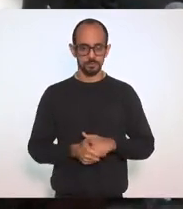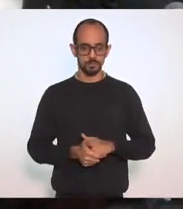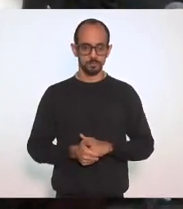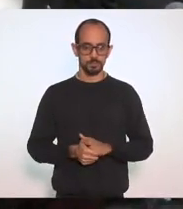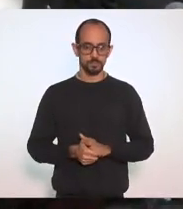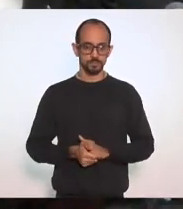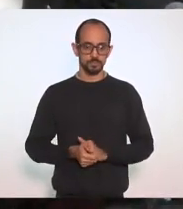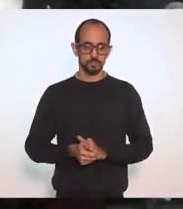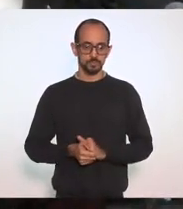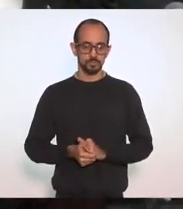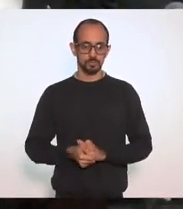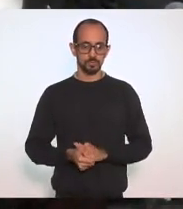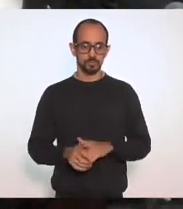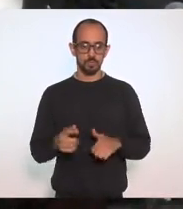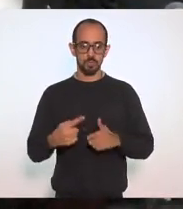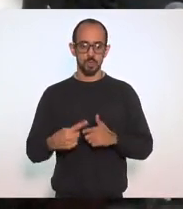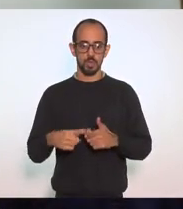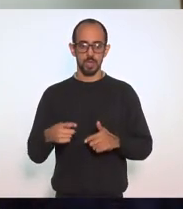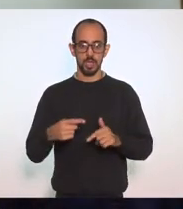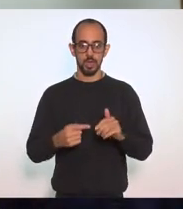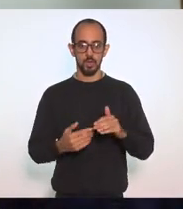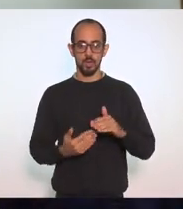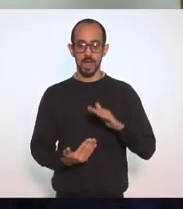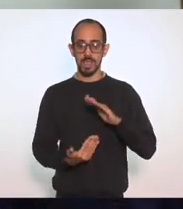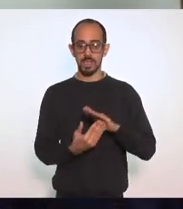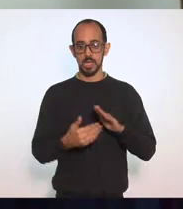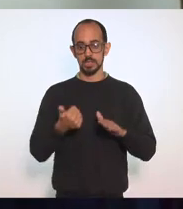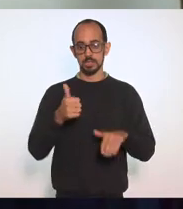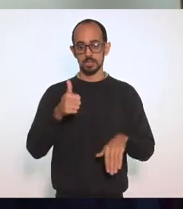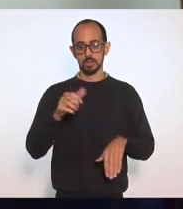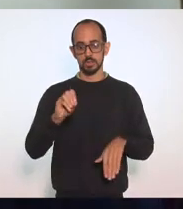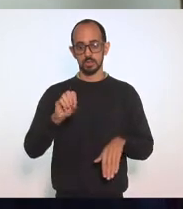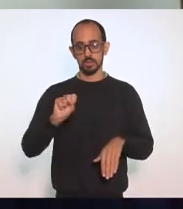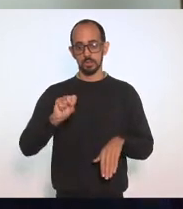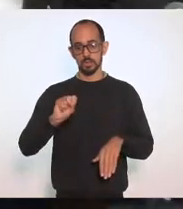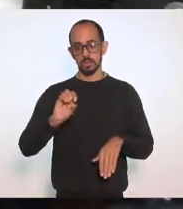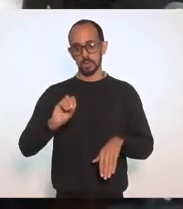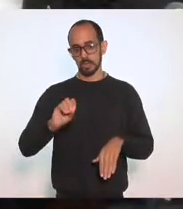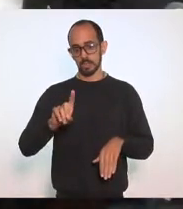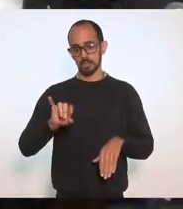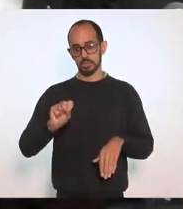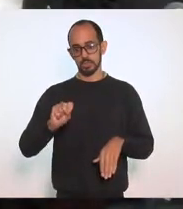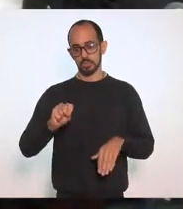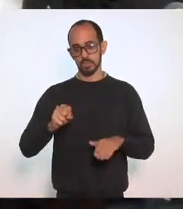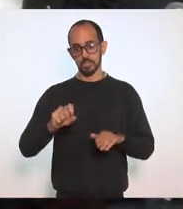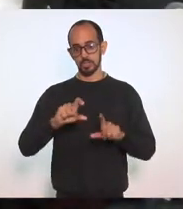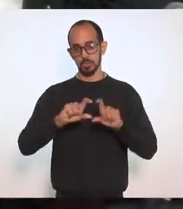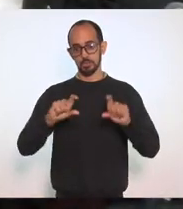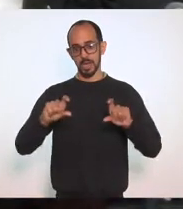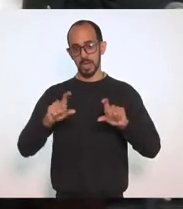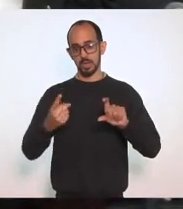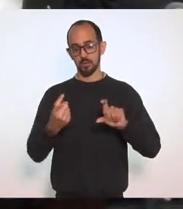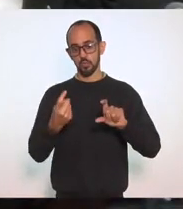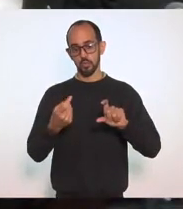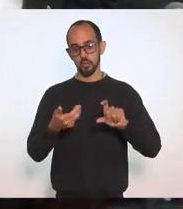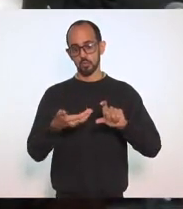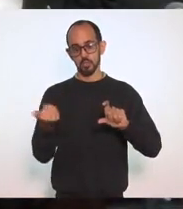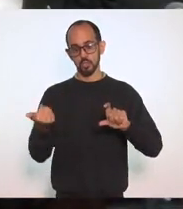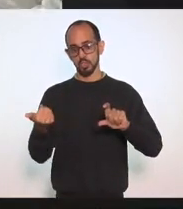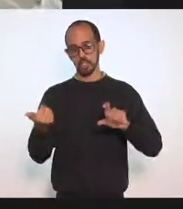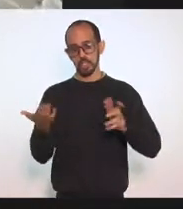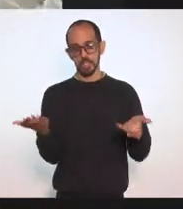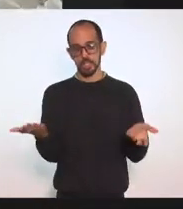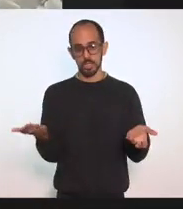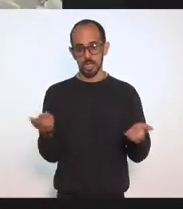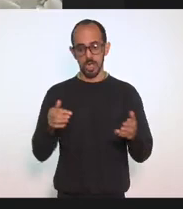E o que comprasse o de 180 dias, senhor presidente, o parágrafo único cai. Nós vamos tirar, nós vamos suprimir ele. E